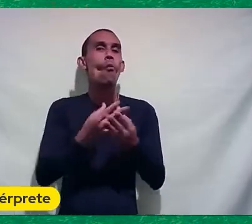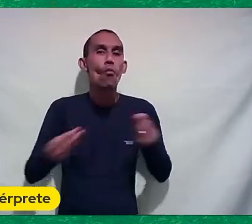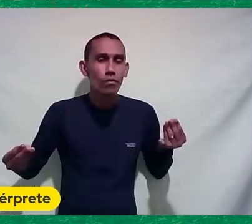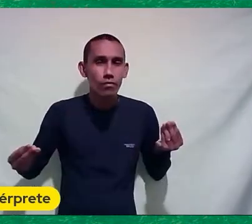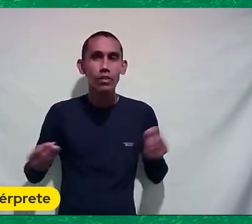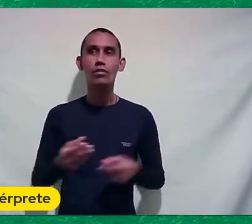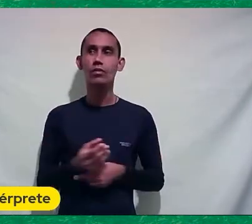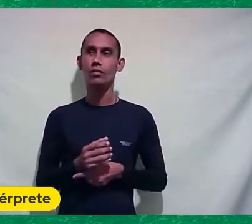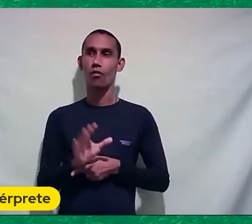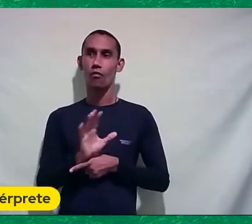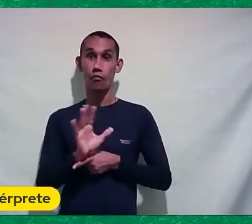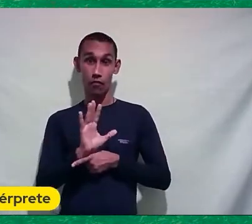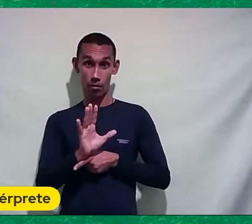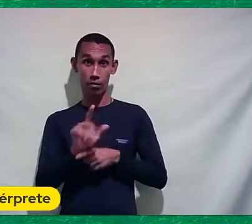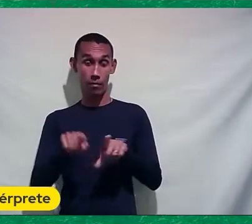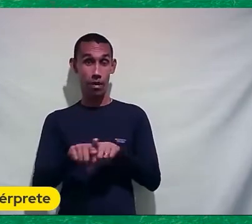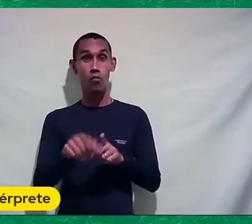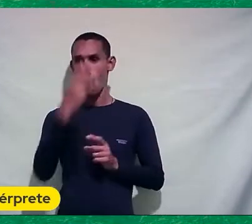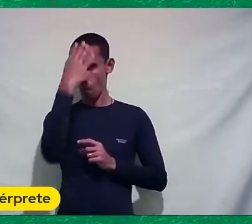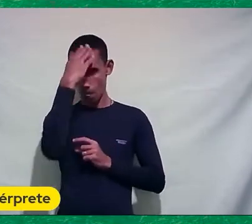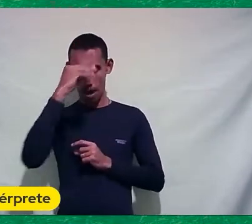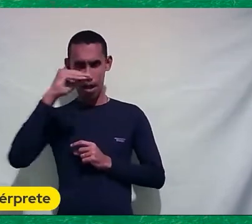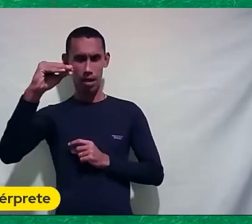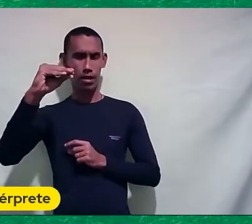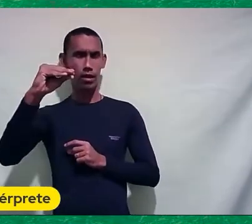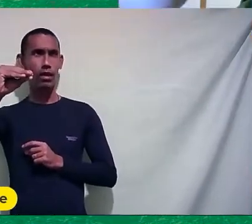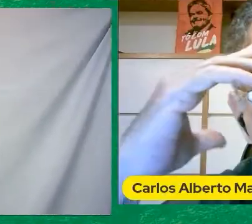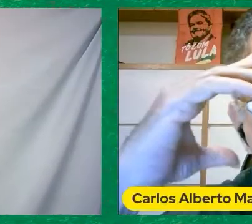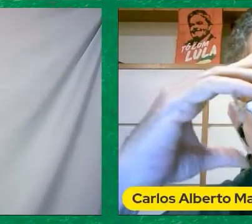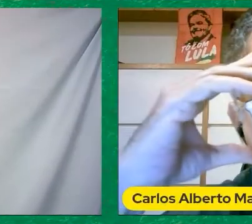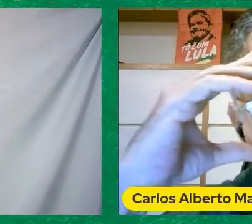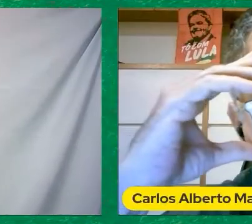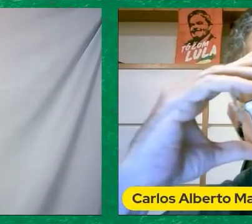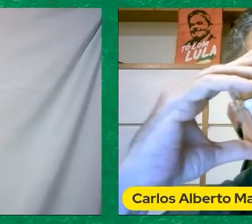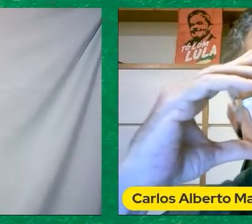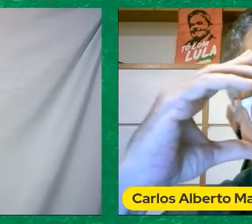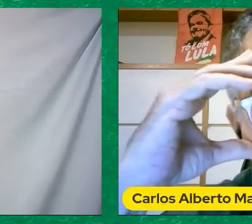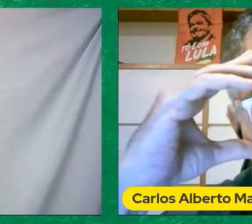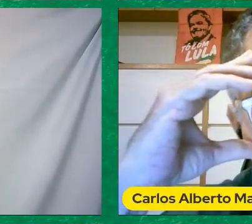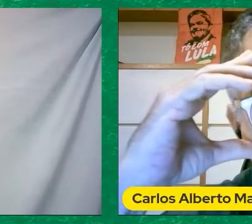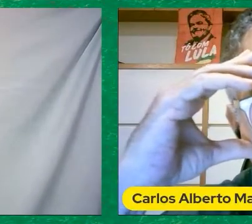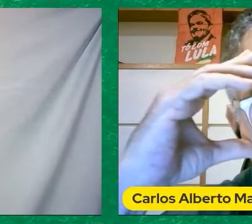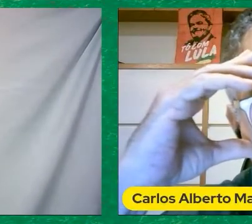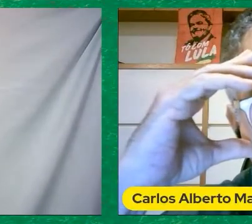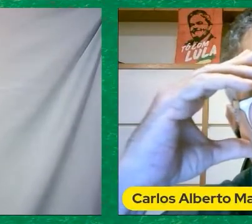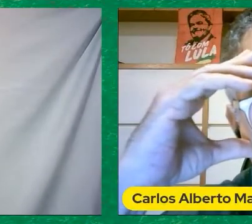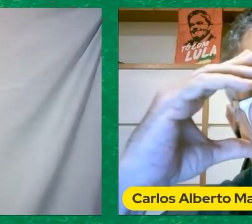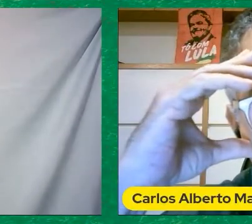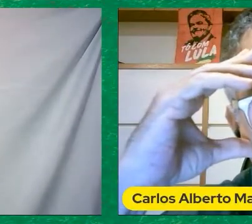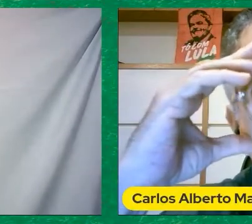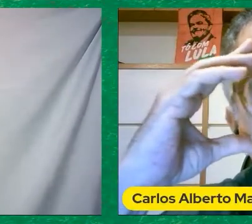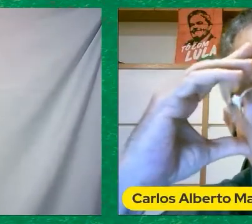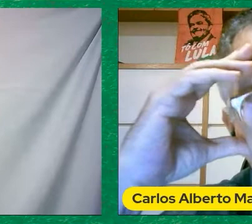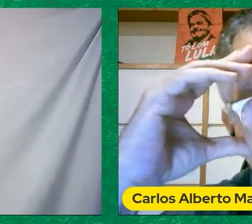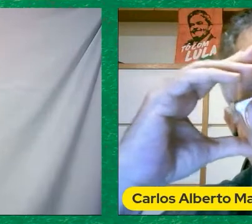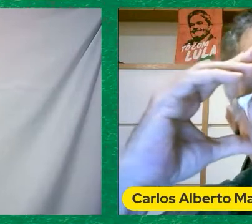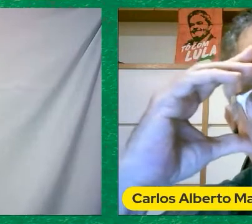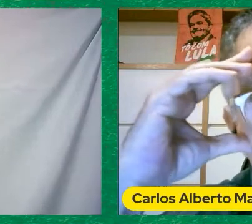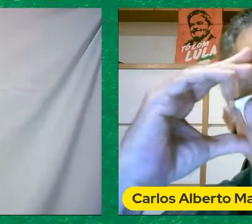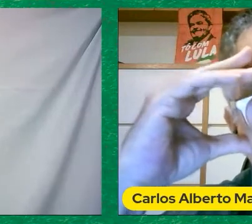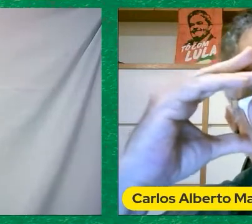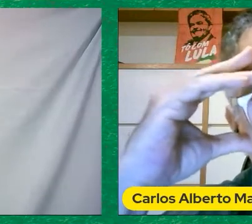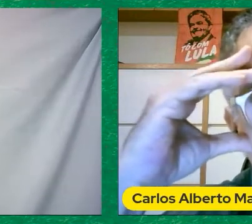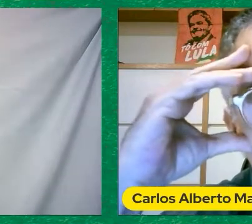um filme Do John Huston Com o Pelé Acho que é do John Huston Logo Mauro Não sei se você Se lembra Aqui é Fuga para a Vitória Fuga para a